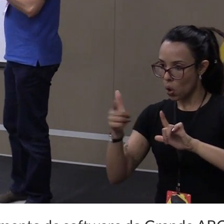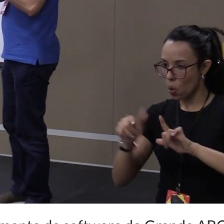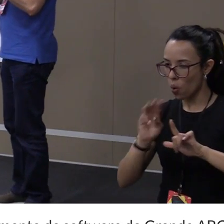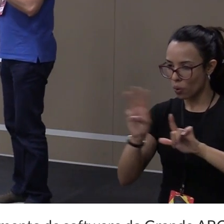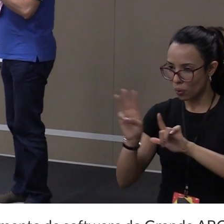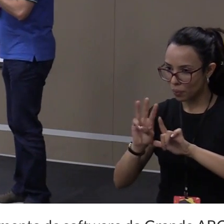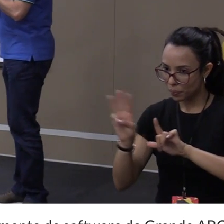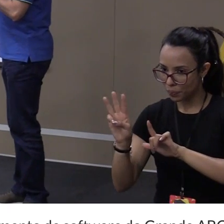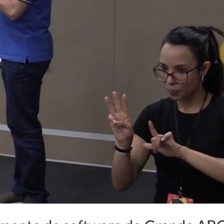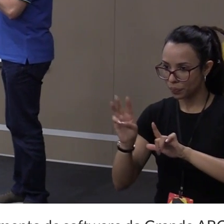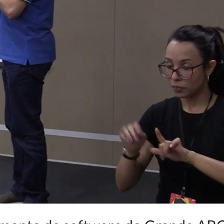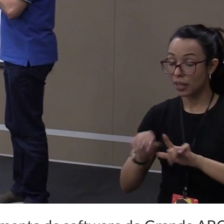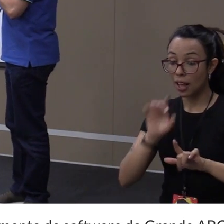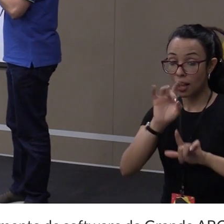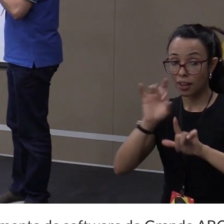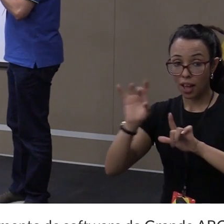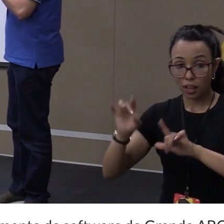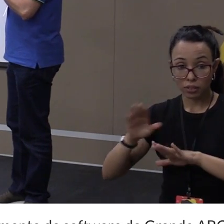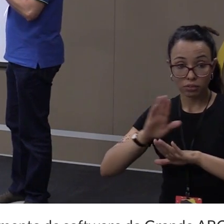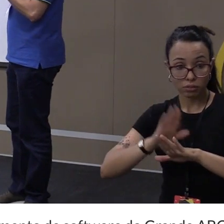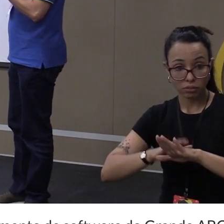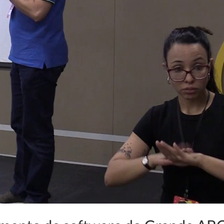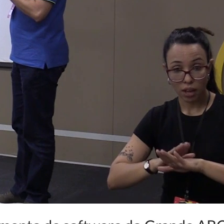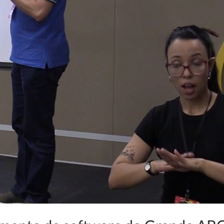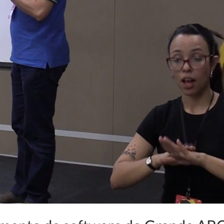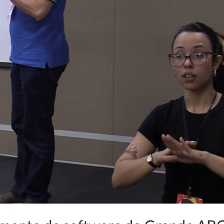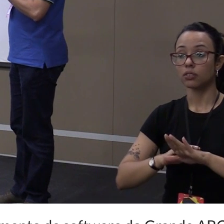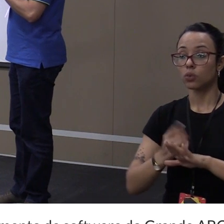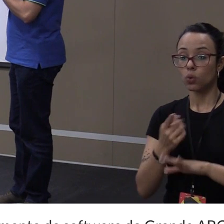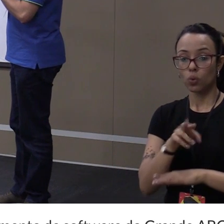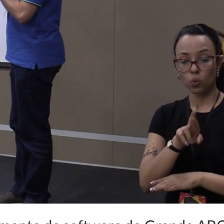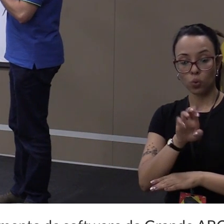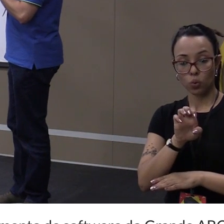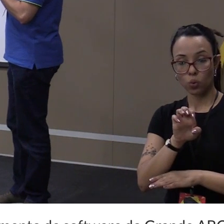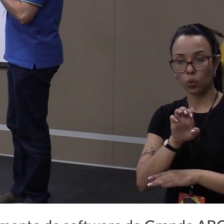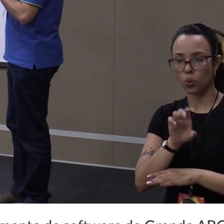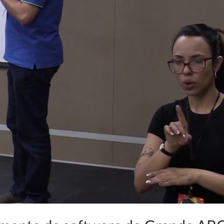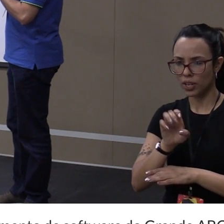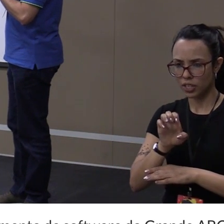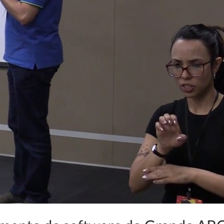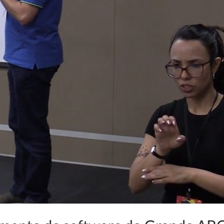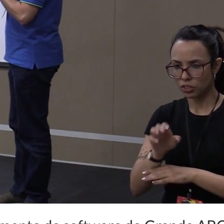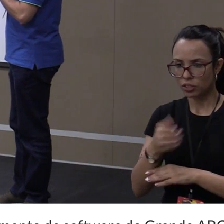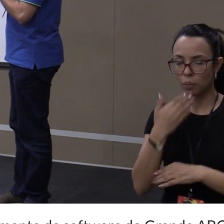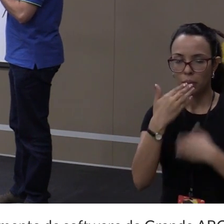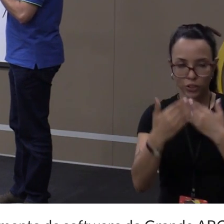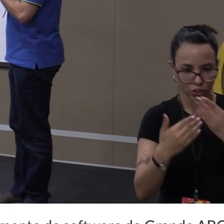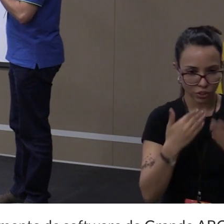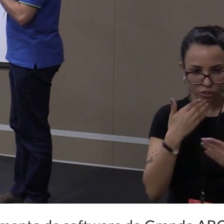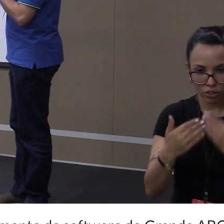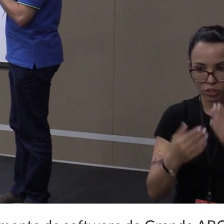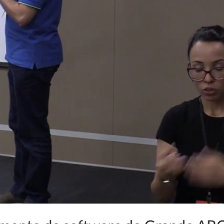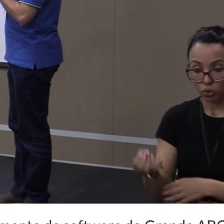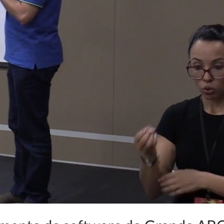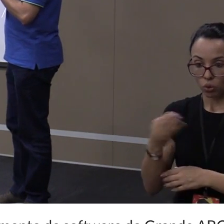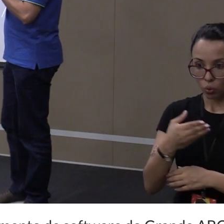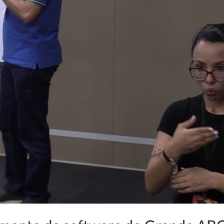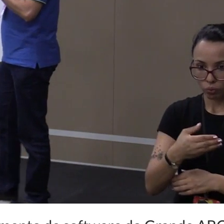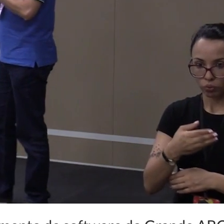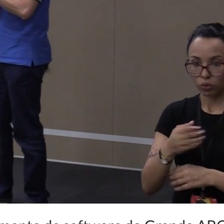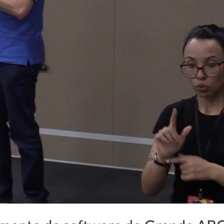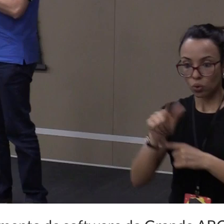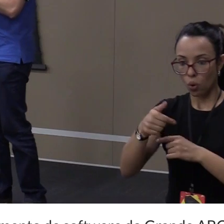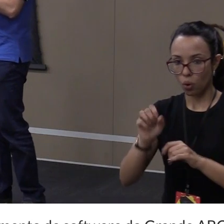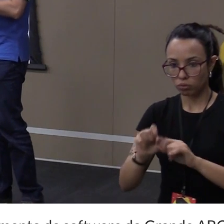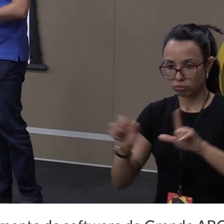faz um yield de um novo request. Com essa URL da página seguinte. E